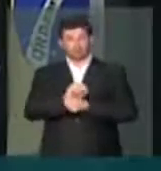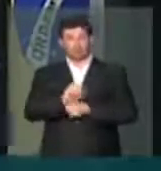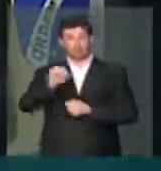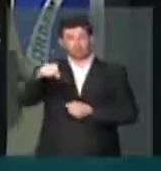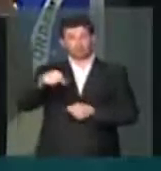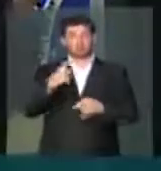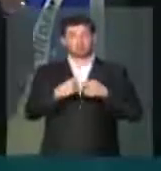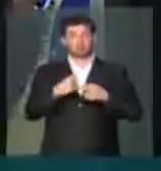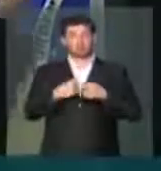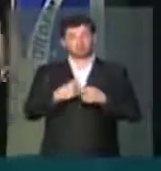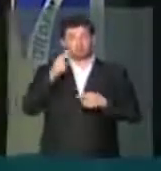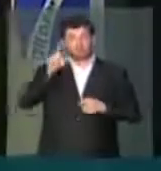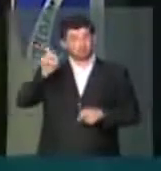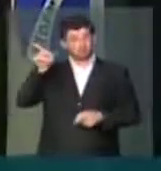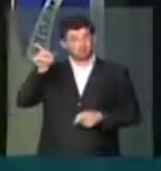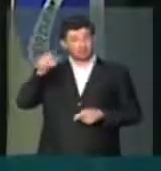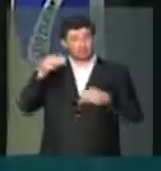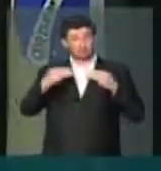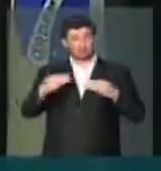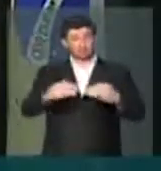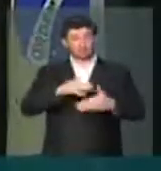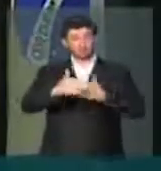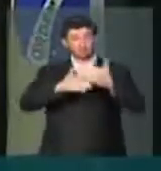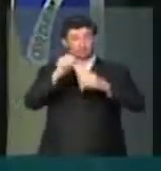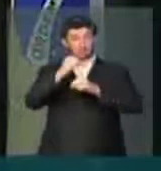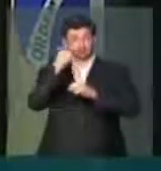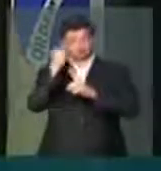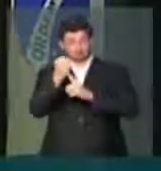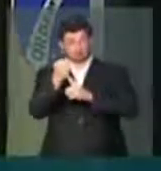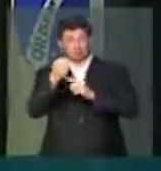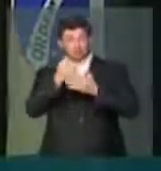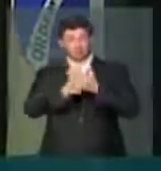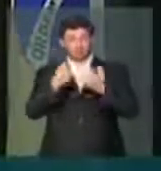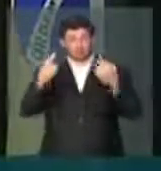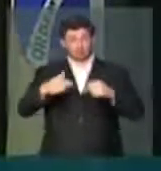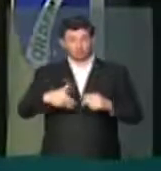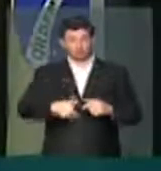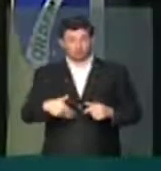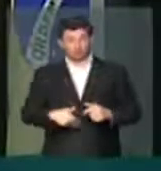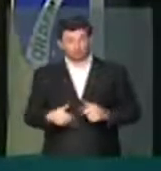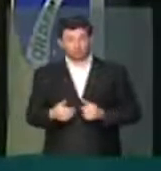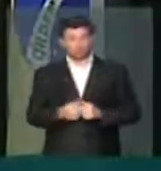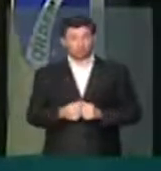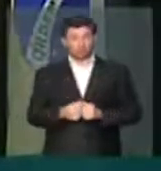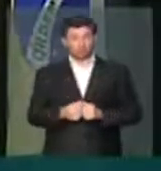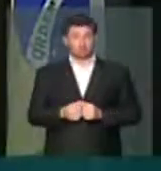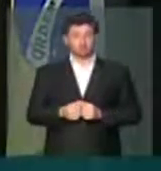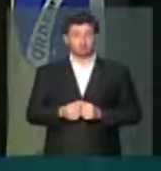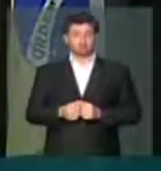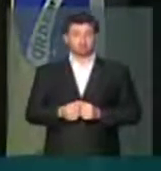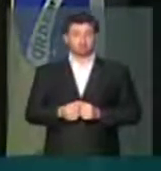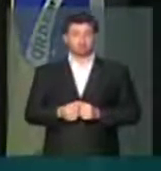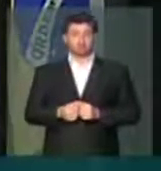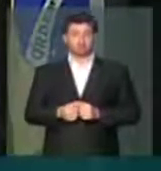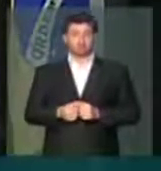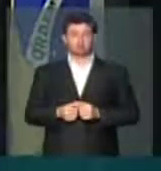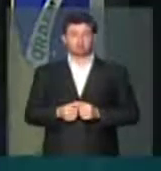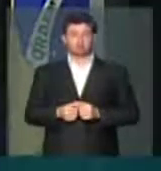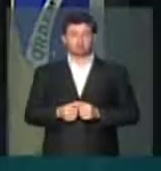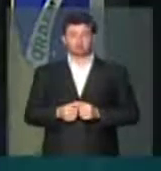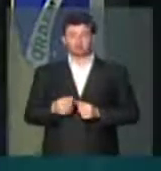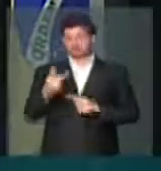porque nós viemos lá no Ministério do Desenvolvimento Social e Combate à Fome, a Tesoura